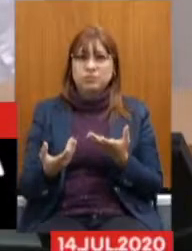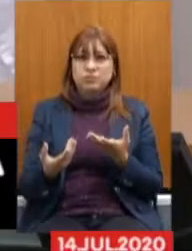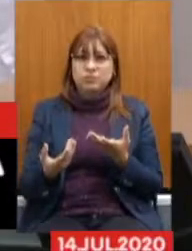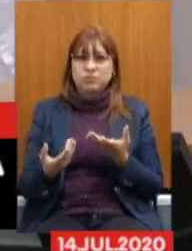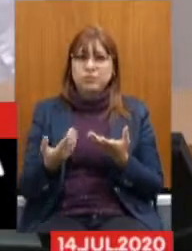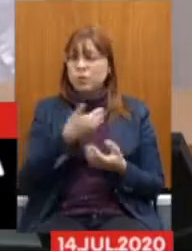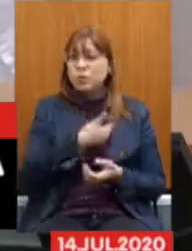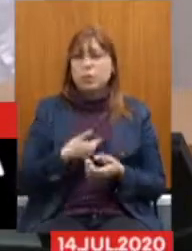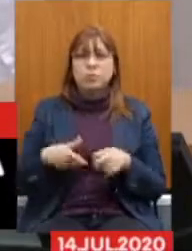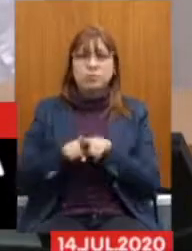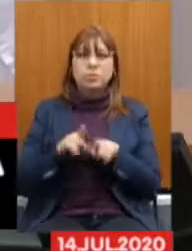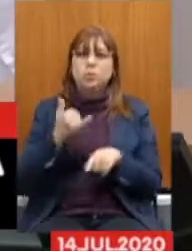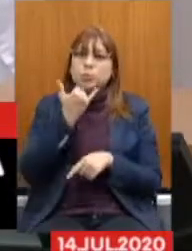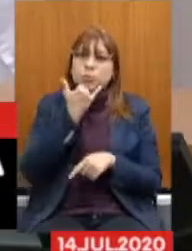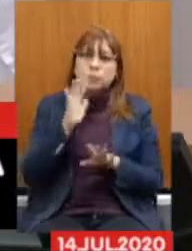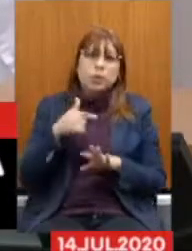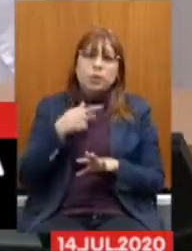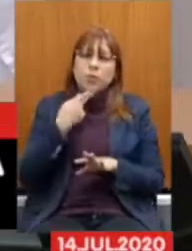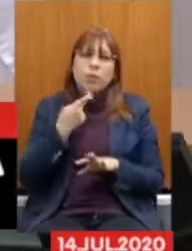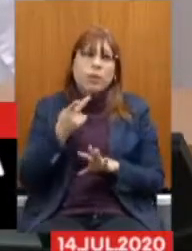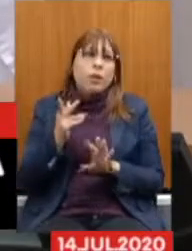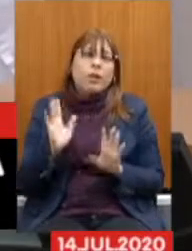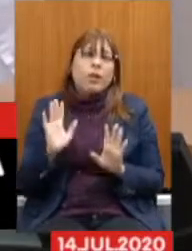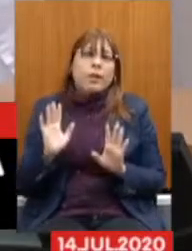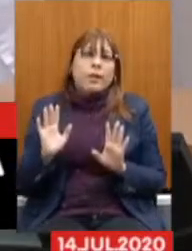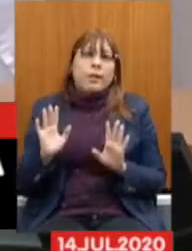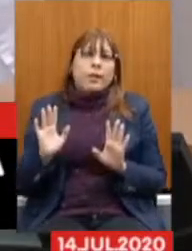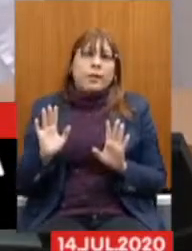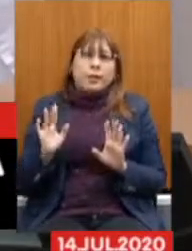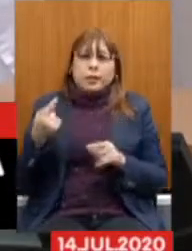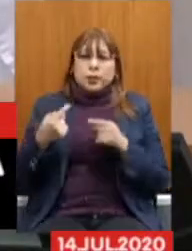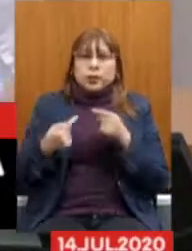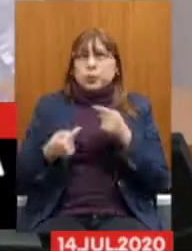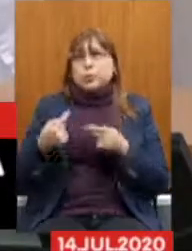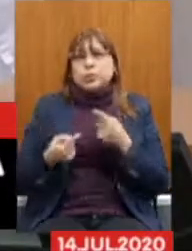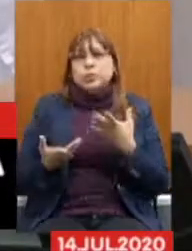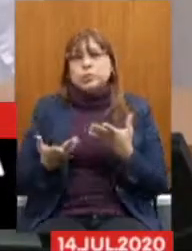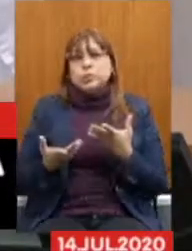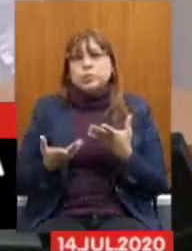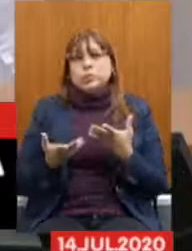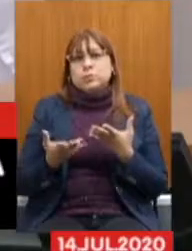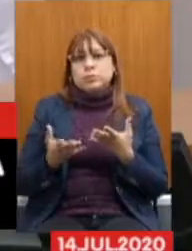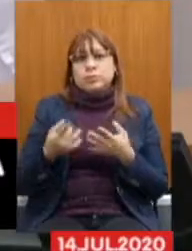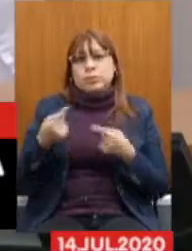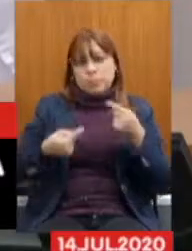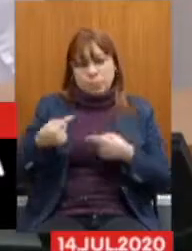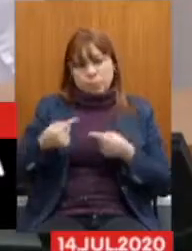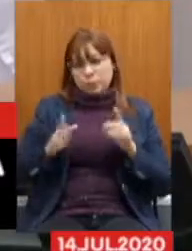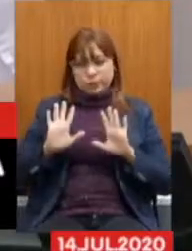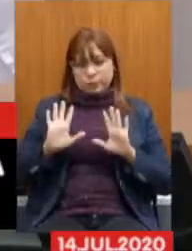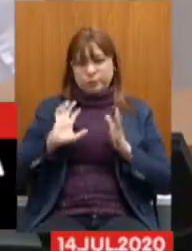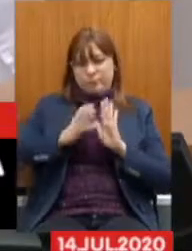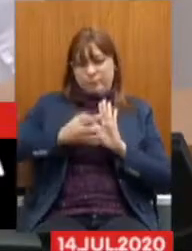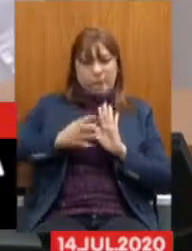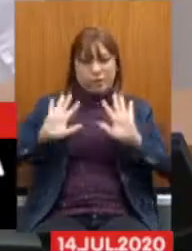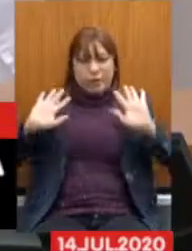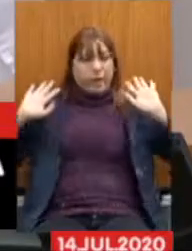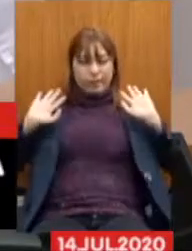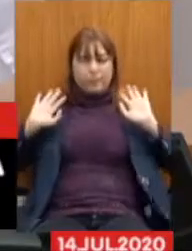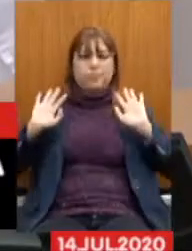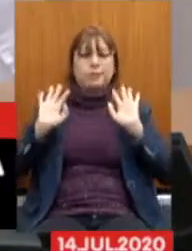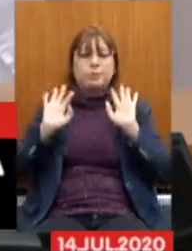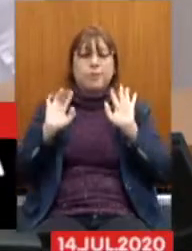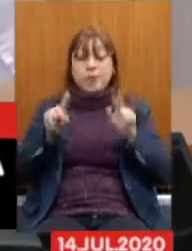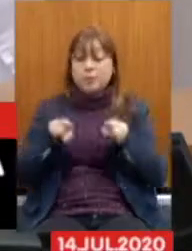Vocês vão me desculpar Não estou fazendo Essa discussão Política ainda Embora pudesse fazer Mas nem o